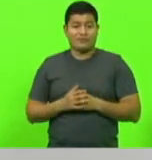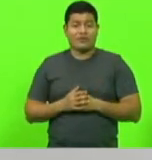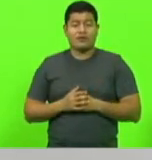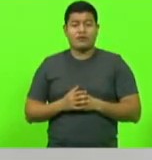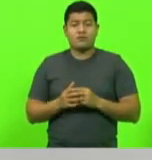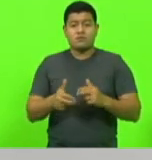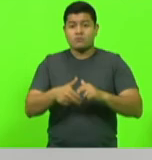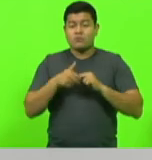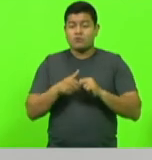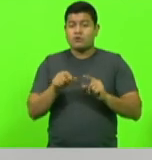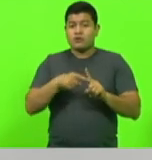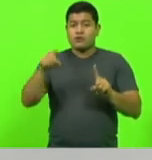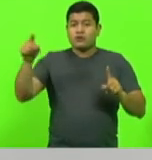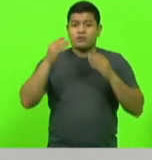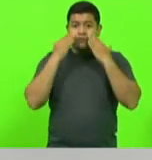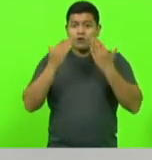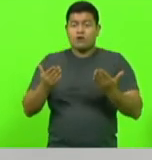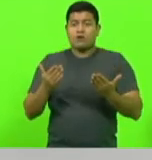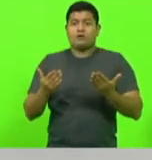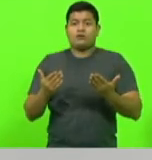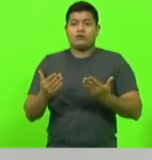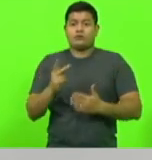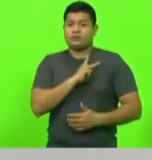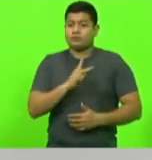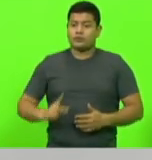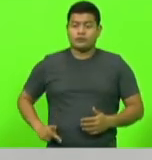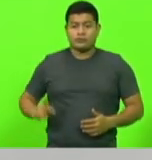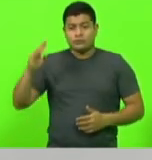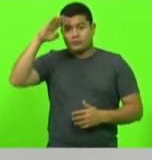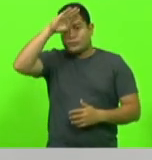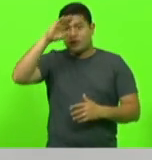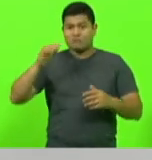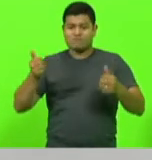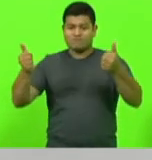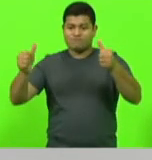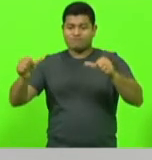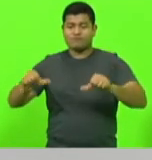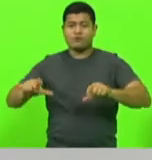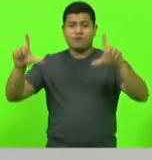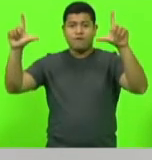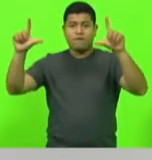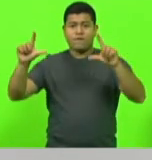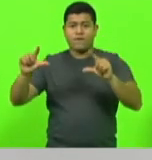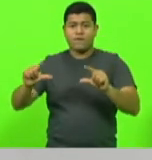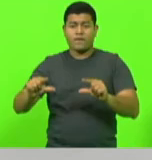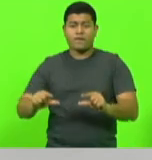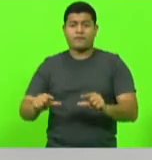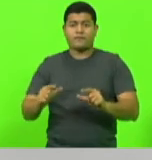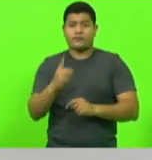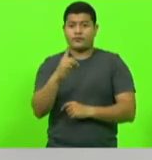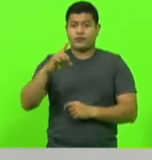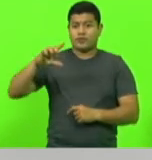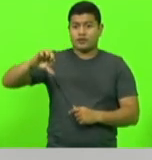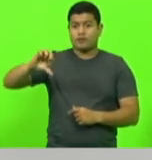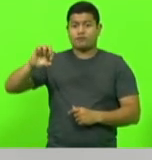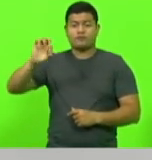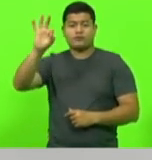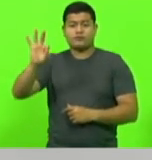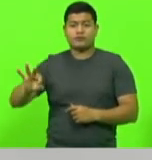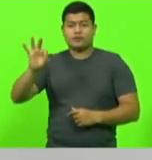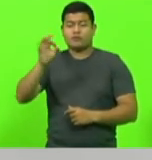mostram que o presidente derrete nas pesquisas. Hoje, amarga 19% apenas de bom e ótimo e 65